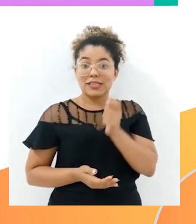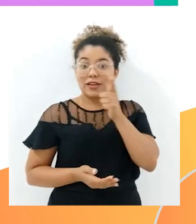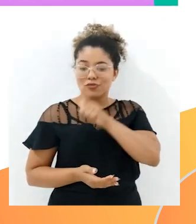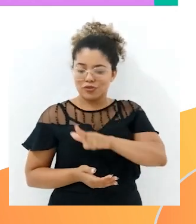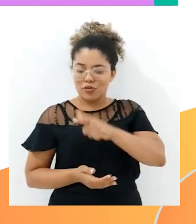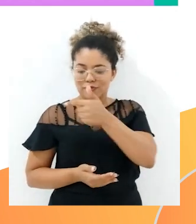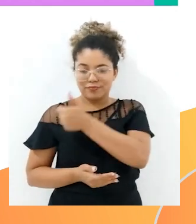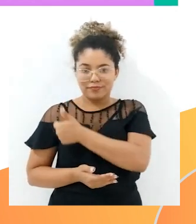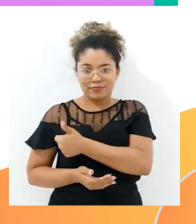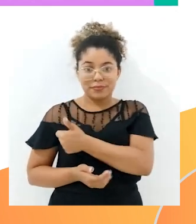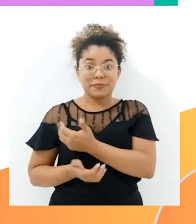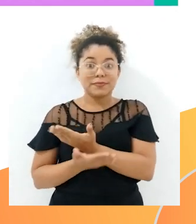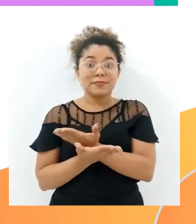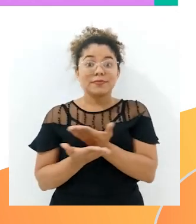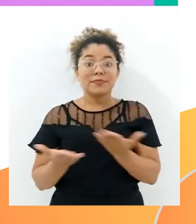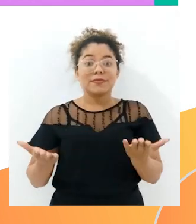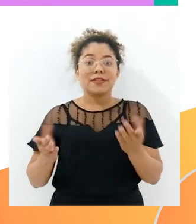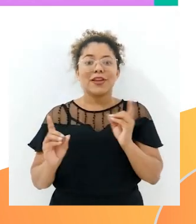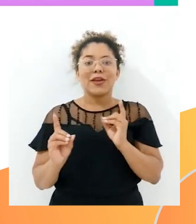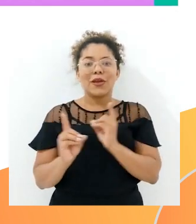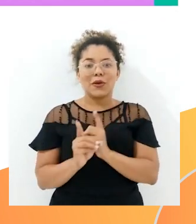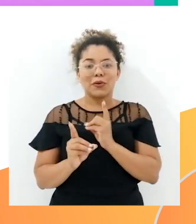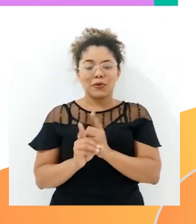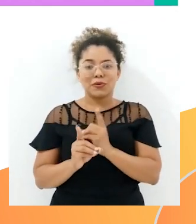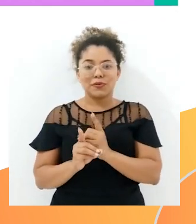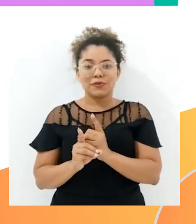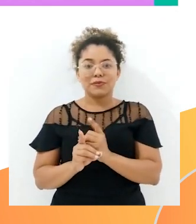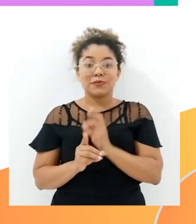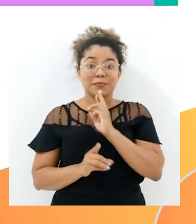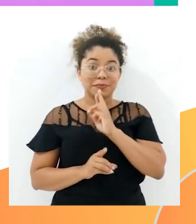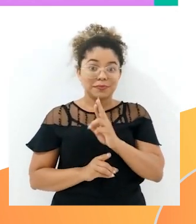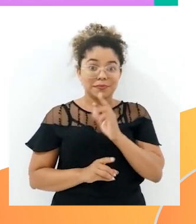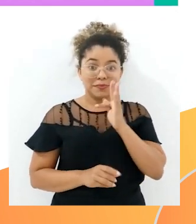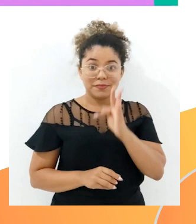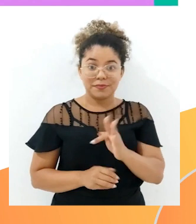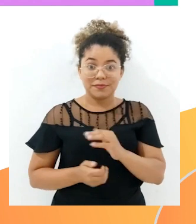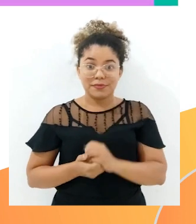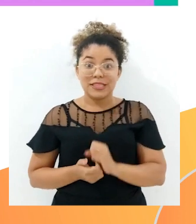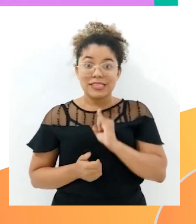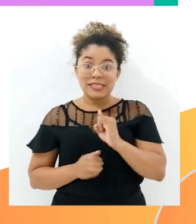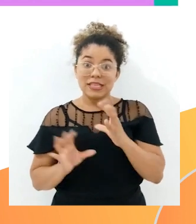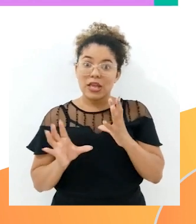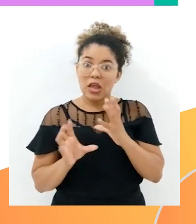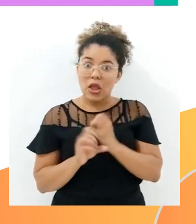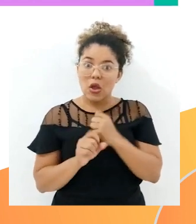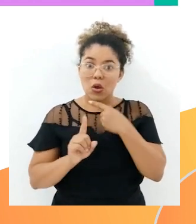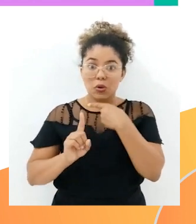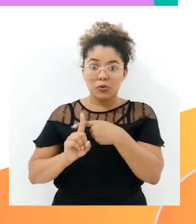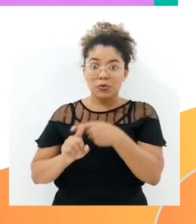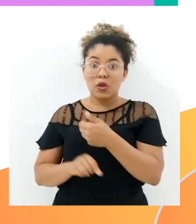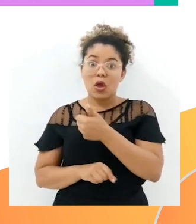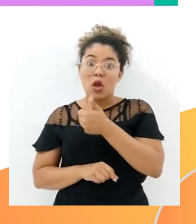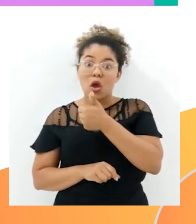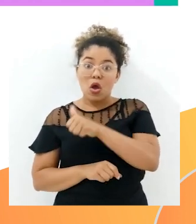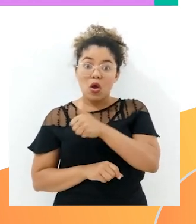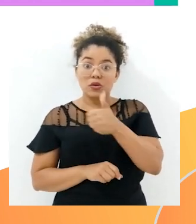ele. Então, assim eu encontrei o meu resultado. Se eu somo 11